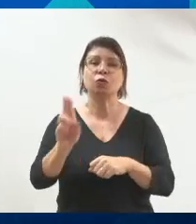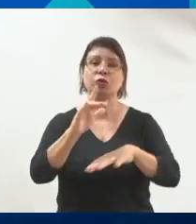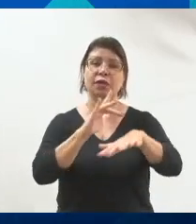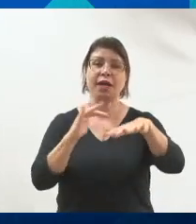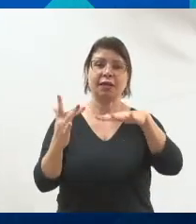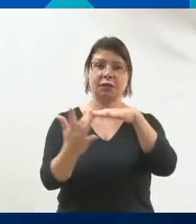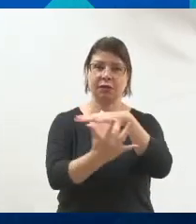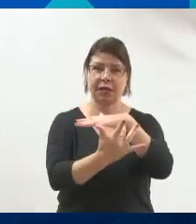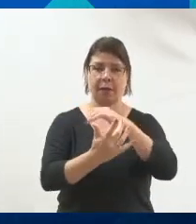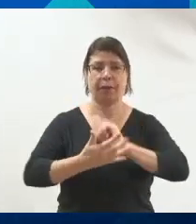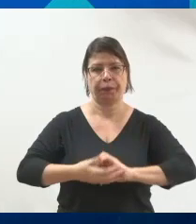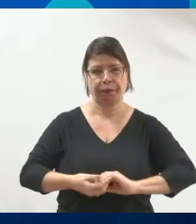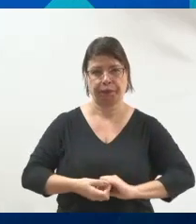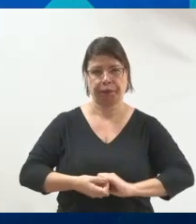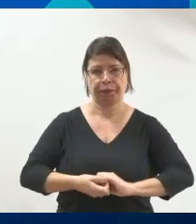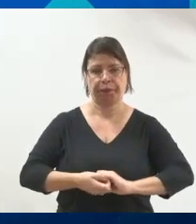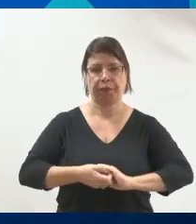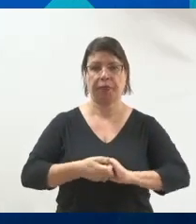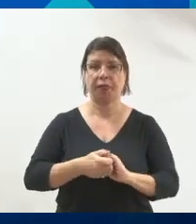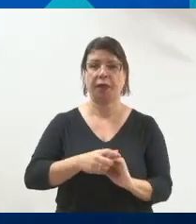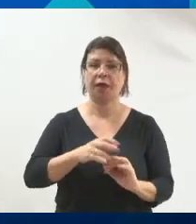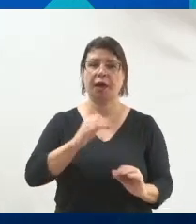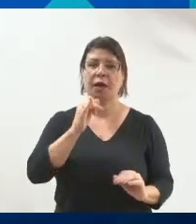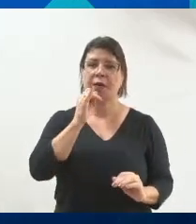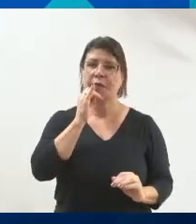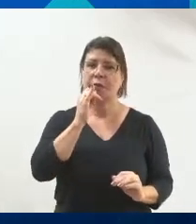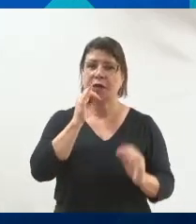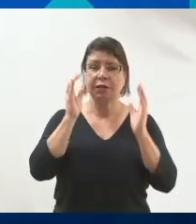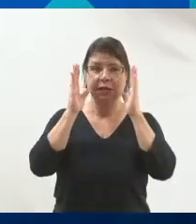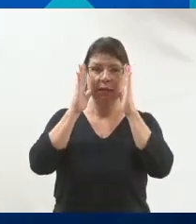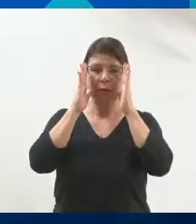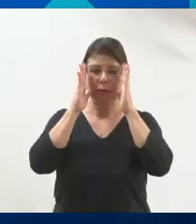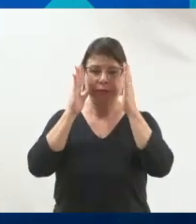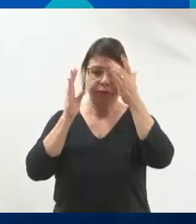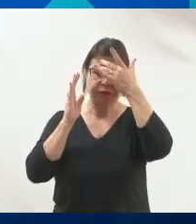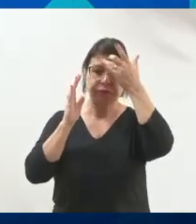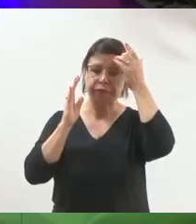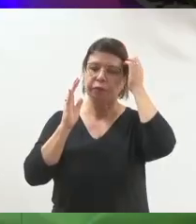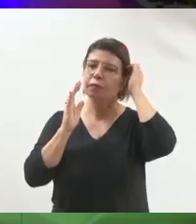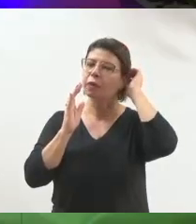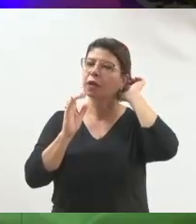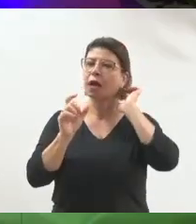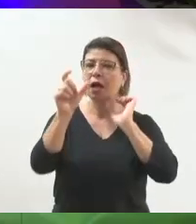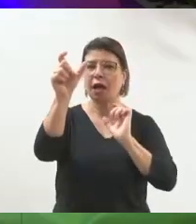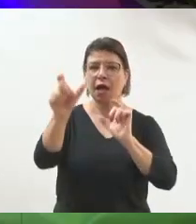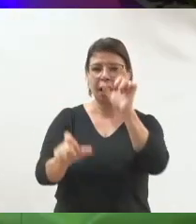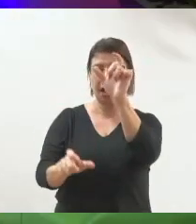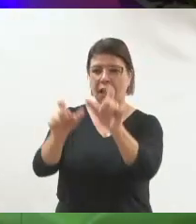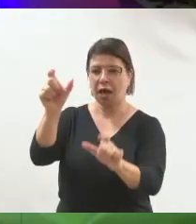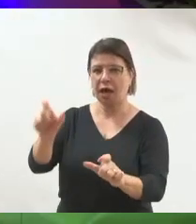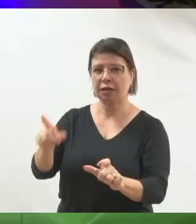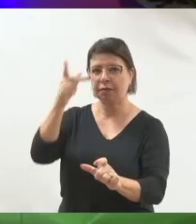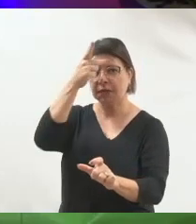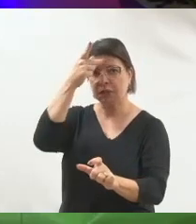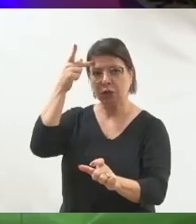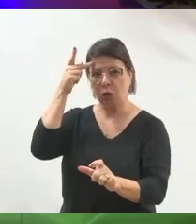compete pelas pessoas. A gente não